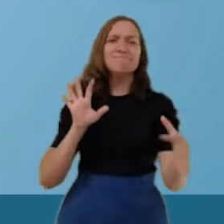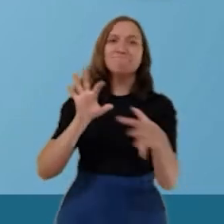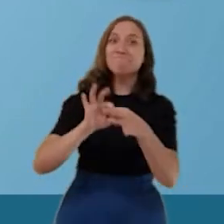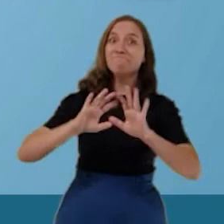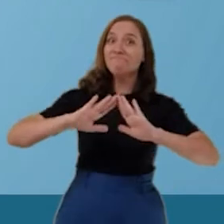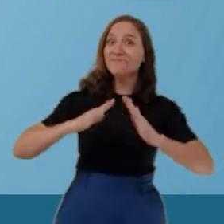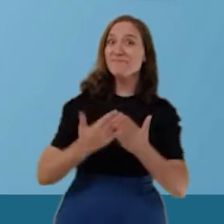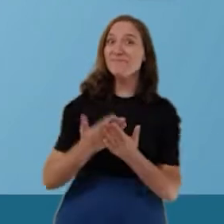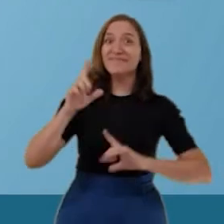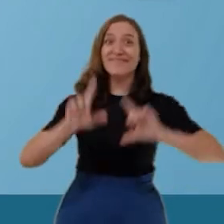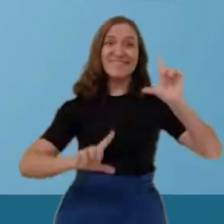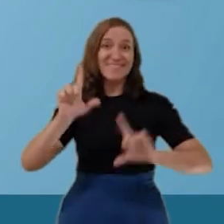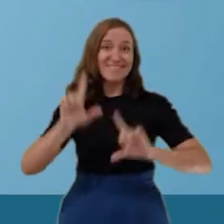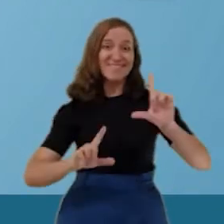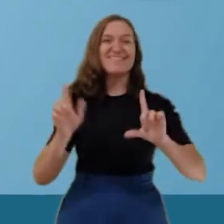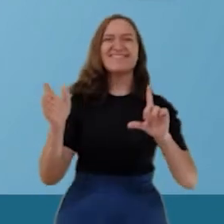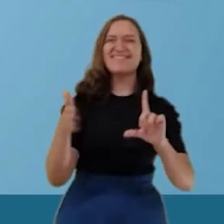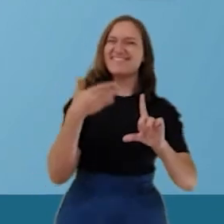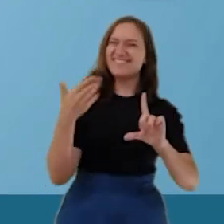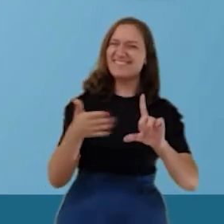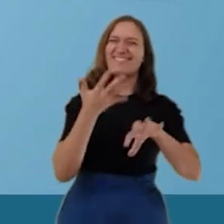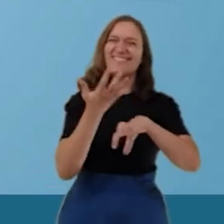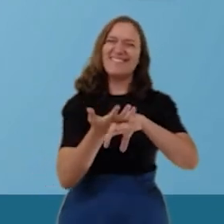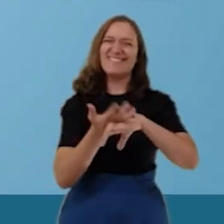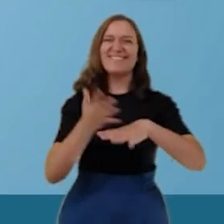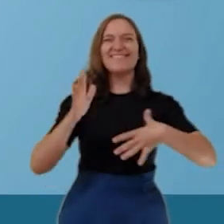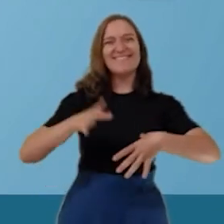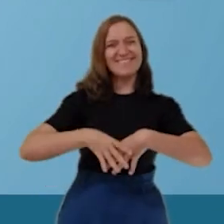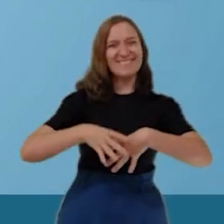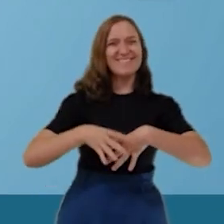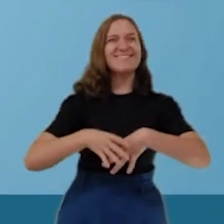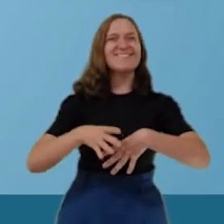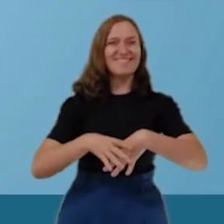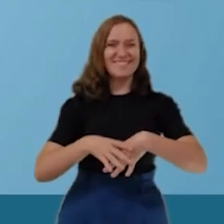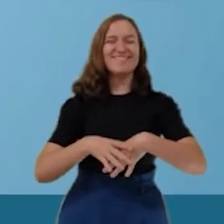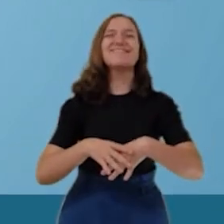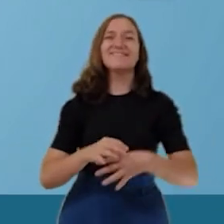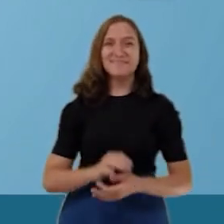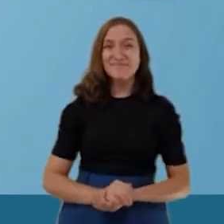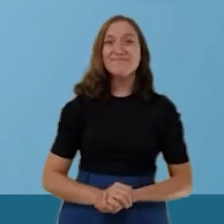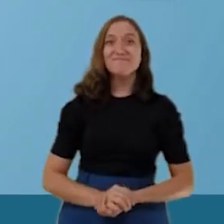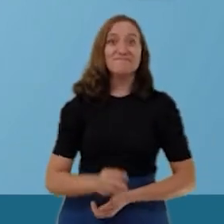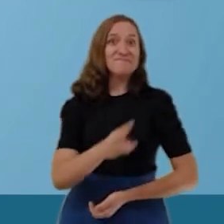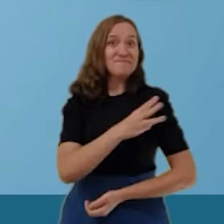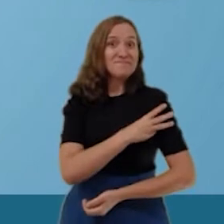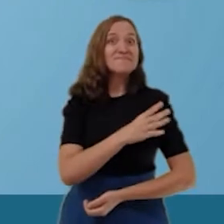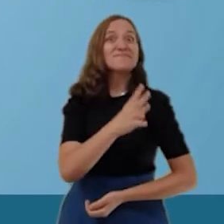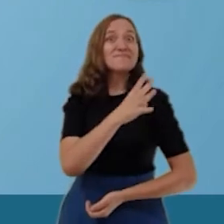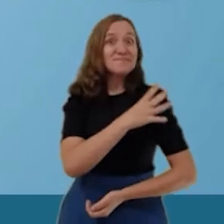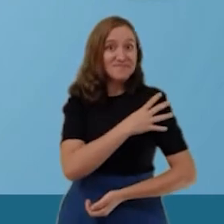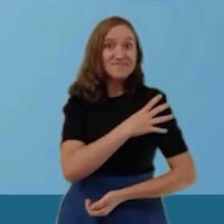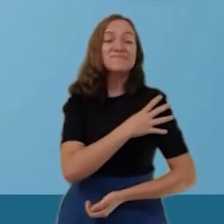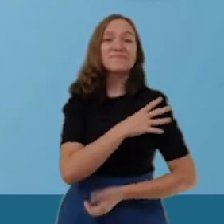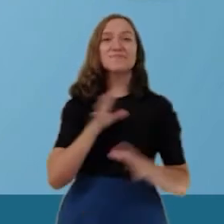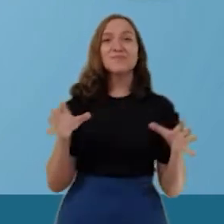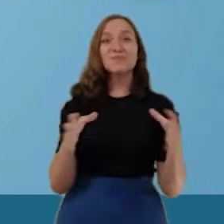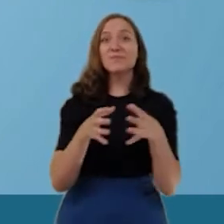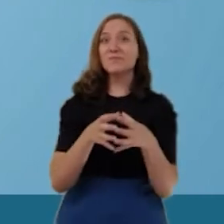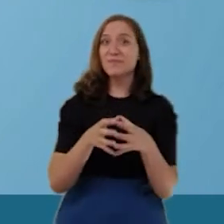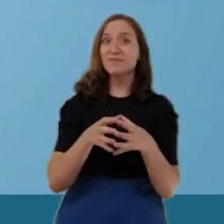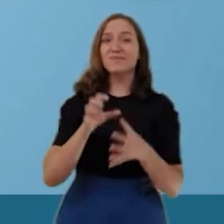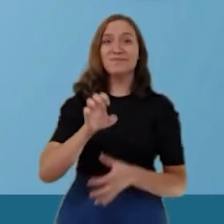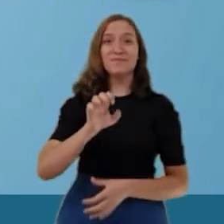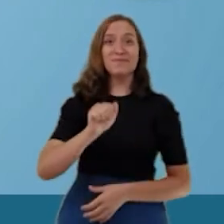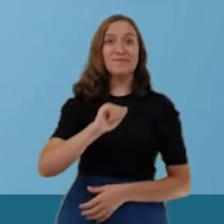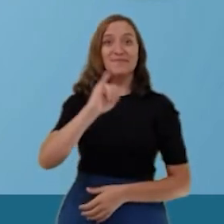Conexão Escola TV, com videoaulas de matemática. Isso para a terceira e quarta séries